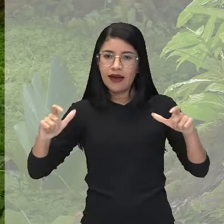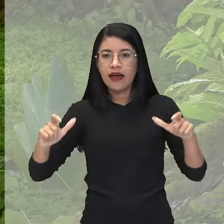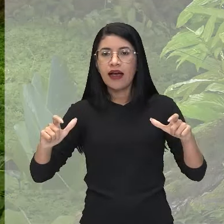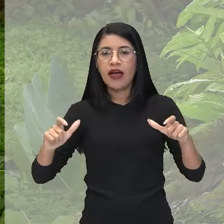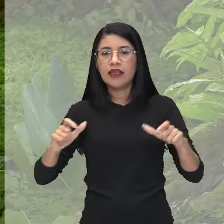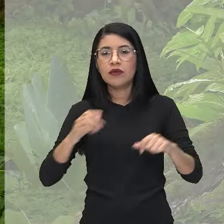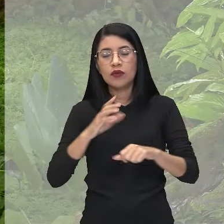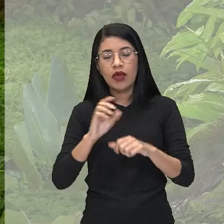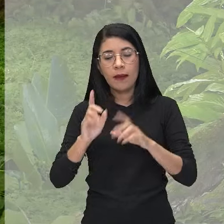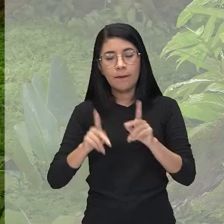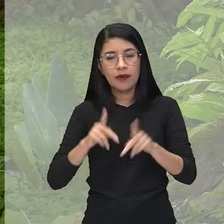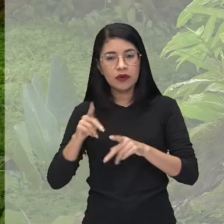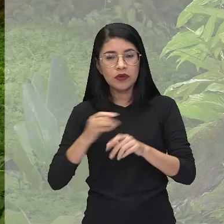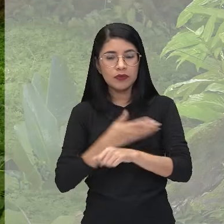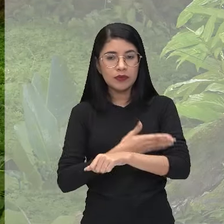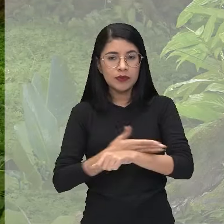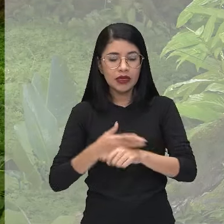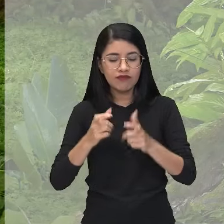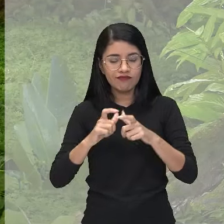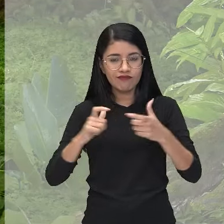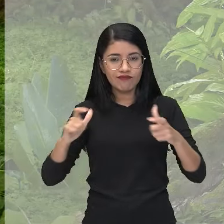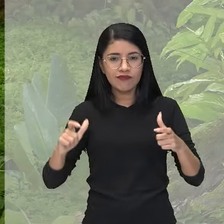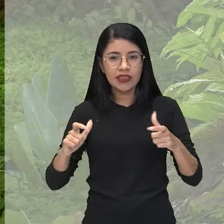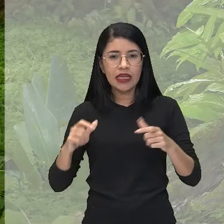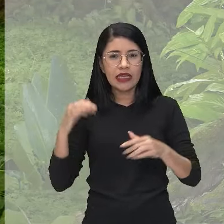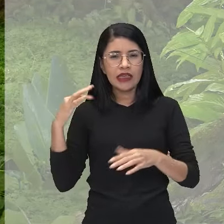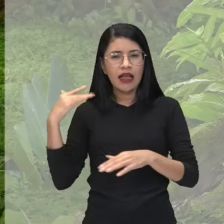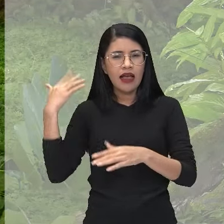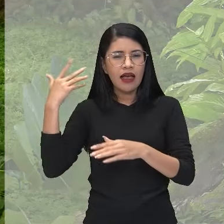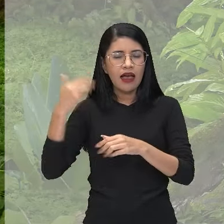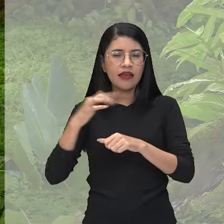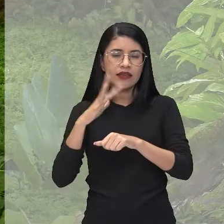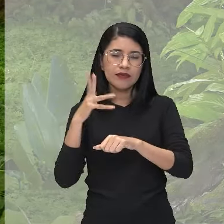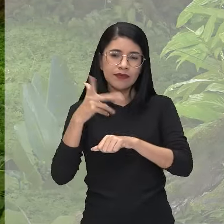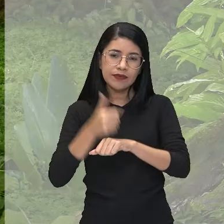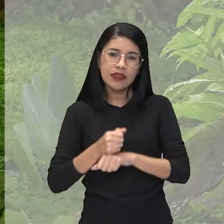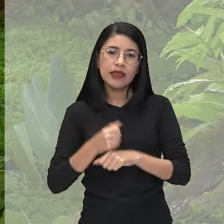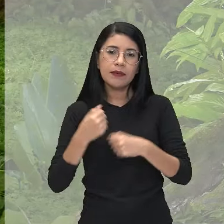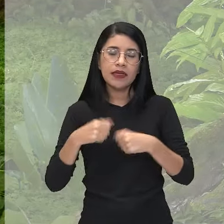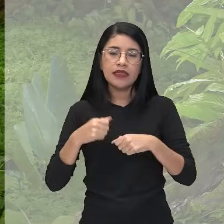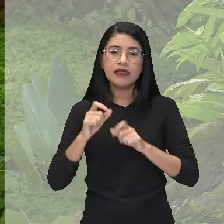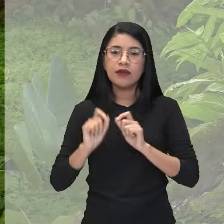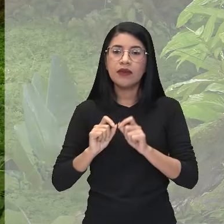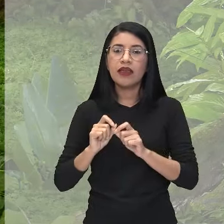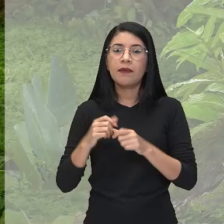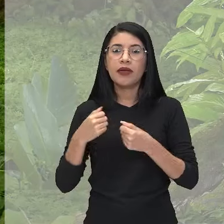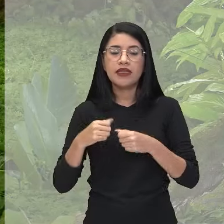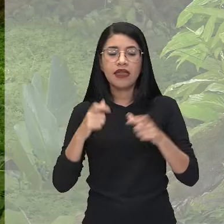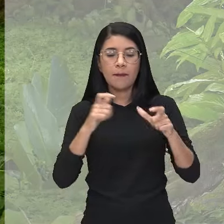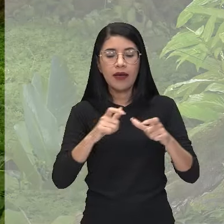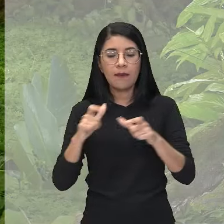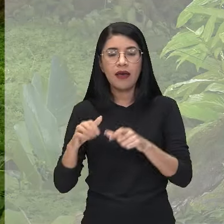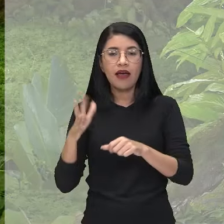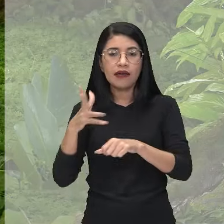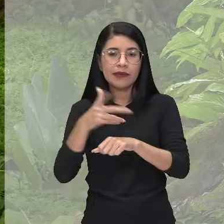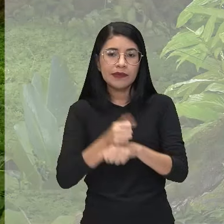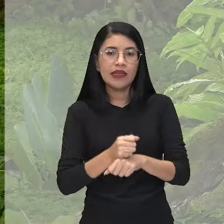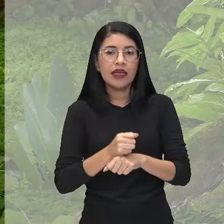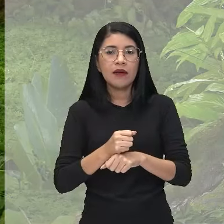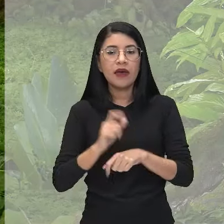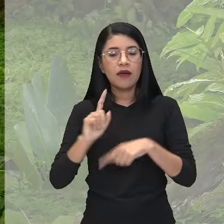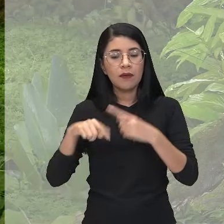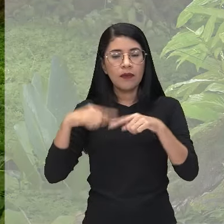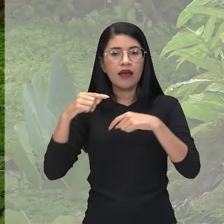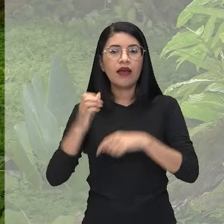civilização branca, que desde a época colonial se traduz na necessidade de posse de territórios geradores de riqueza.